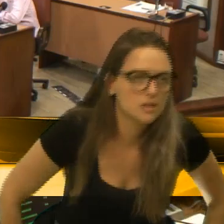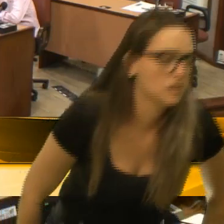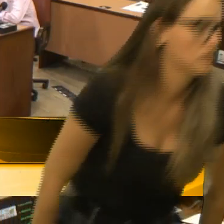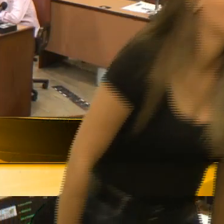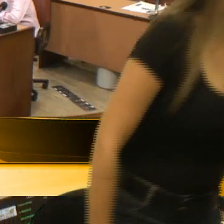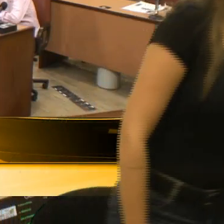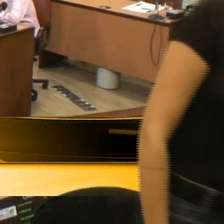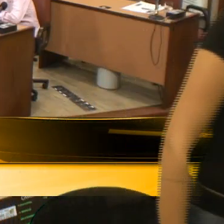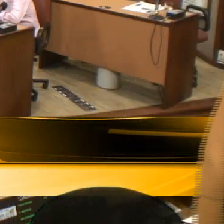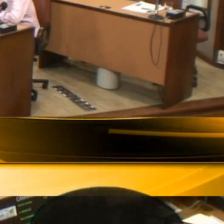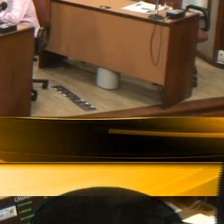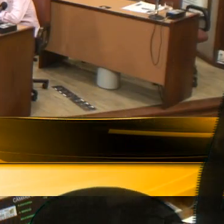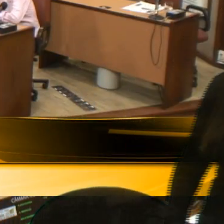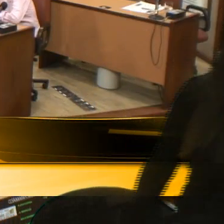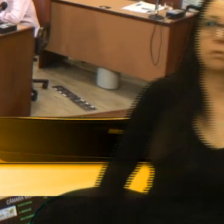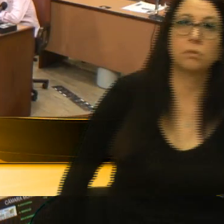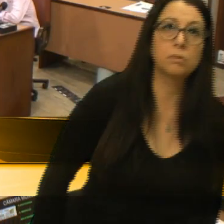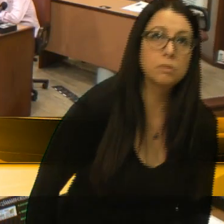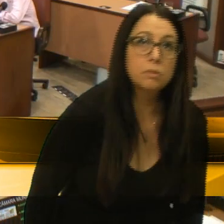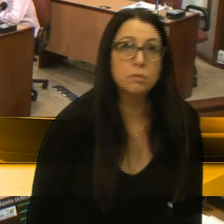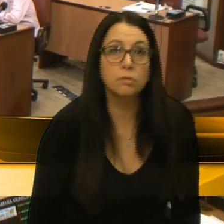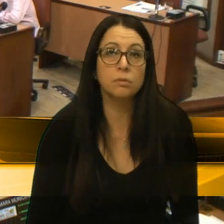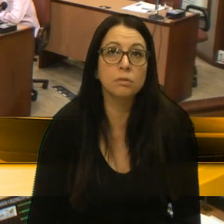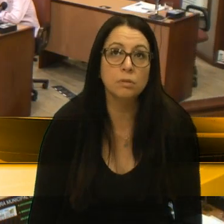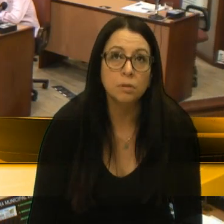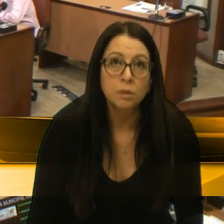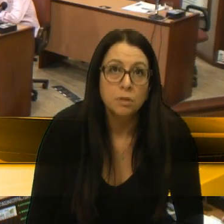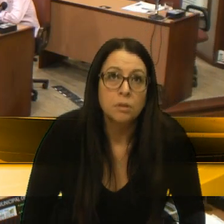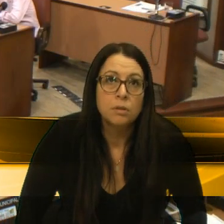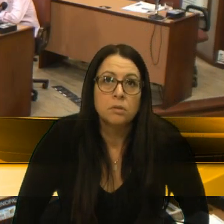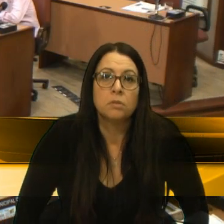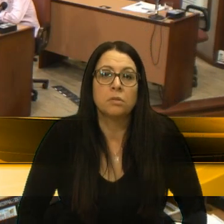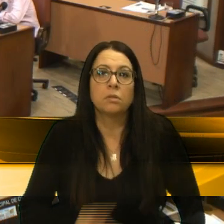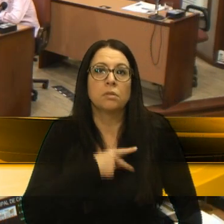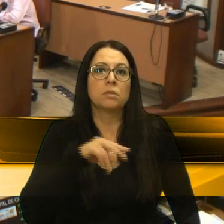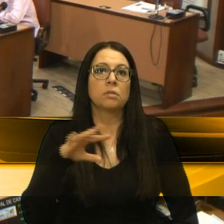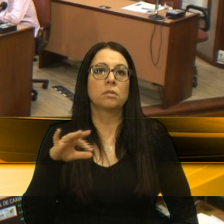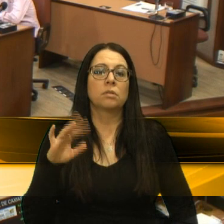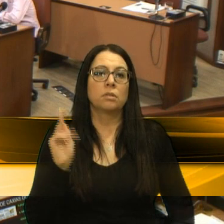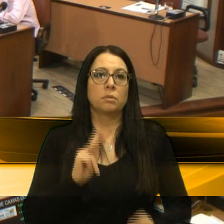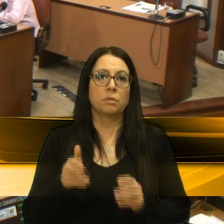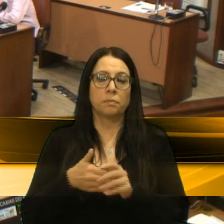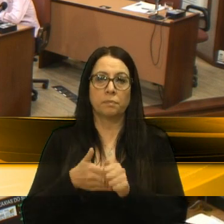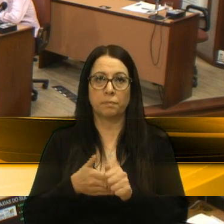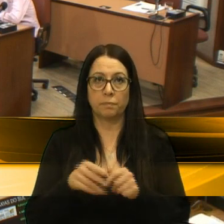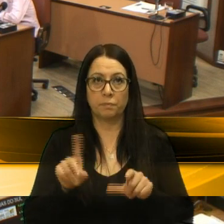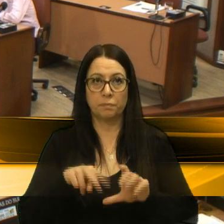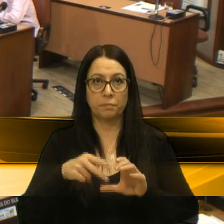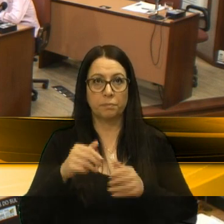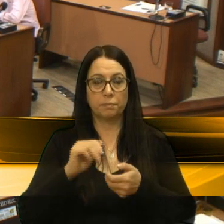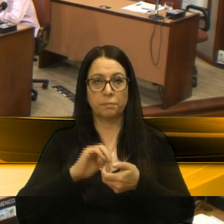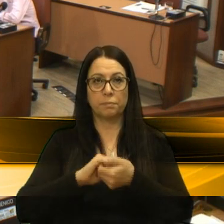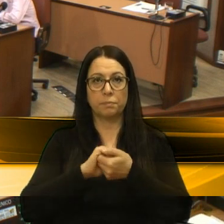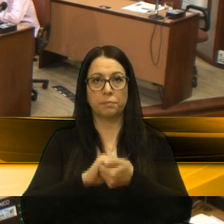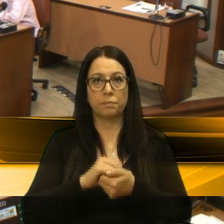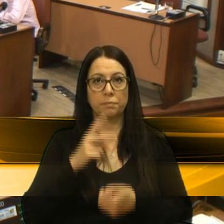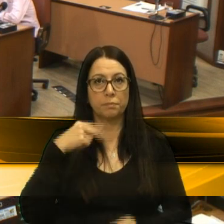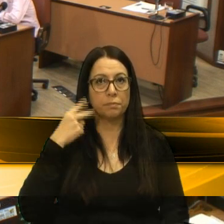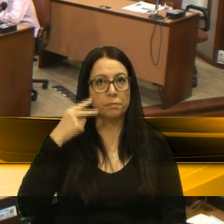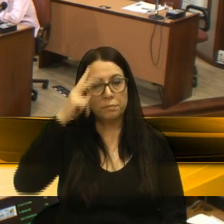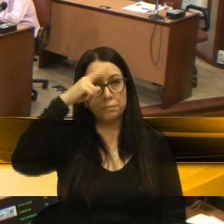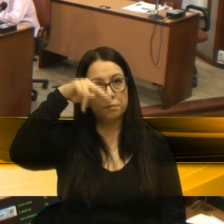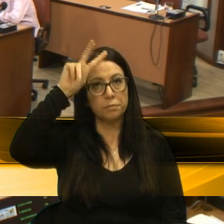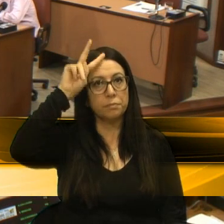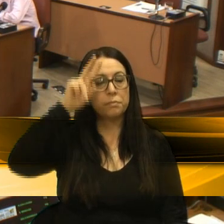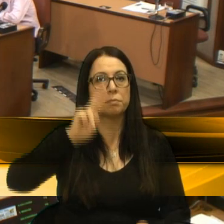Presidente, senhores e senhores vereadores, pessoal que nos acompanha através da TV Câmara, em primeiro lugar, cumprimentar o vereador Edson da Rosa, que